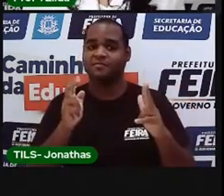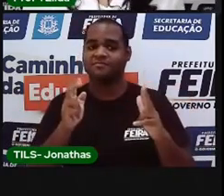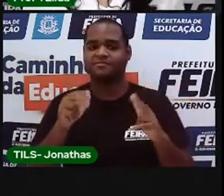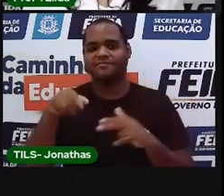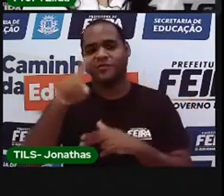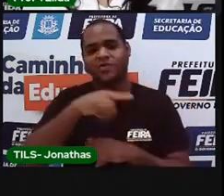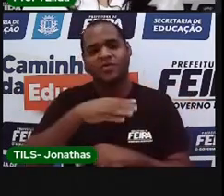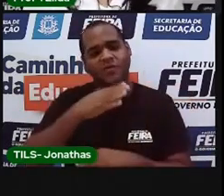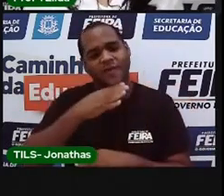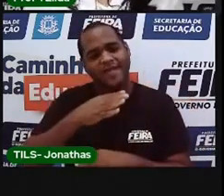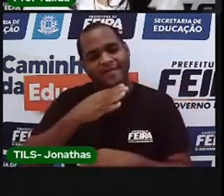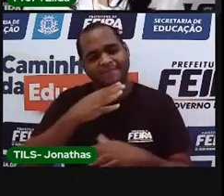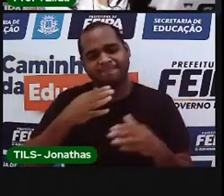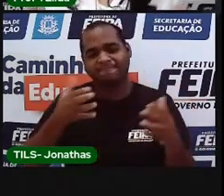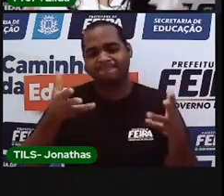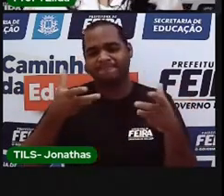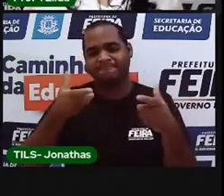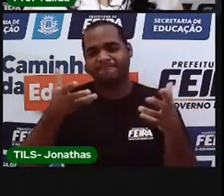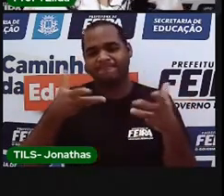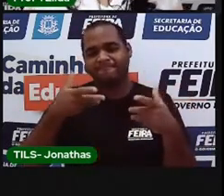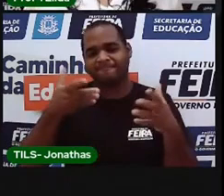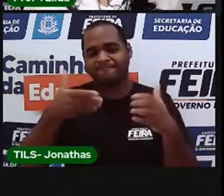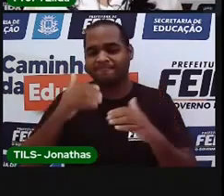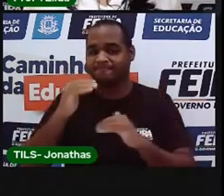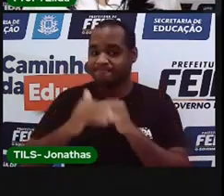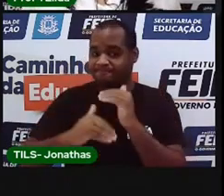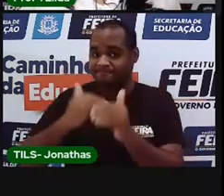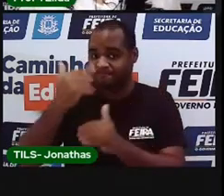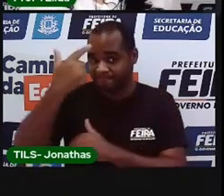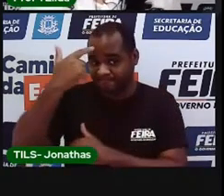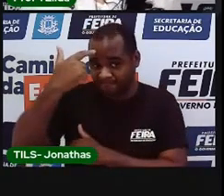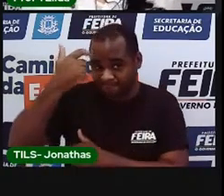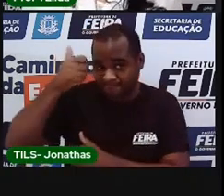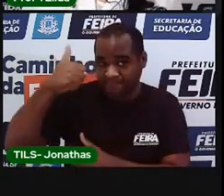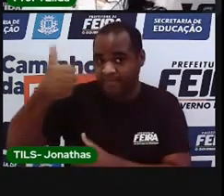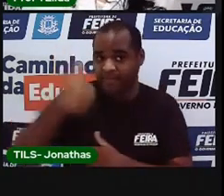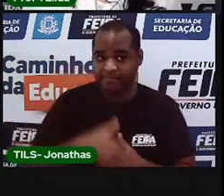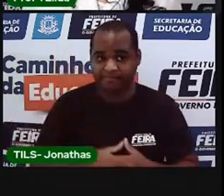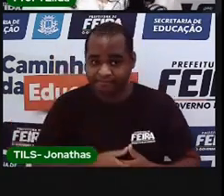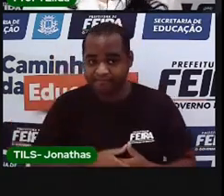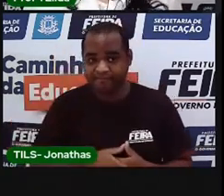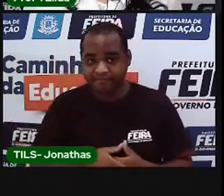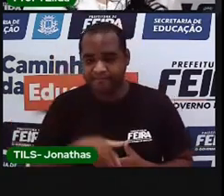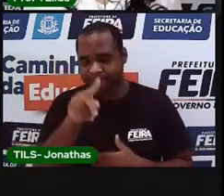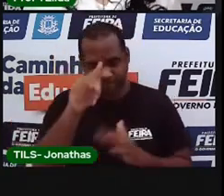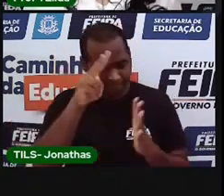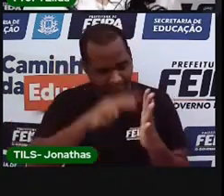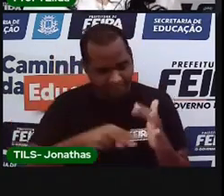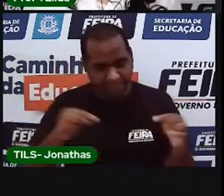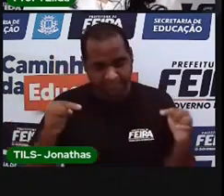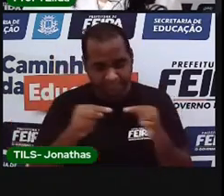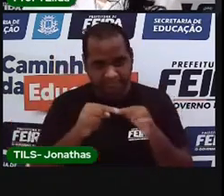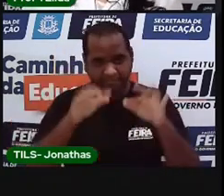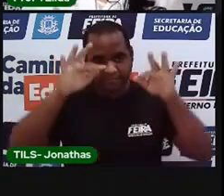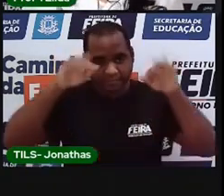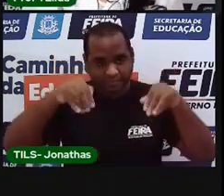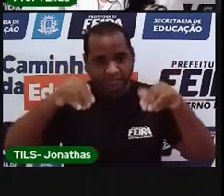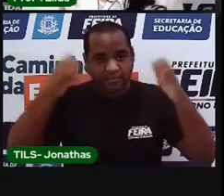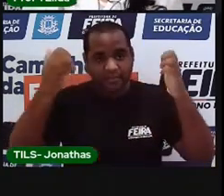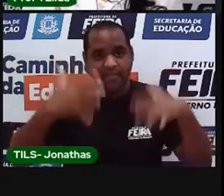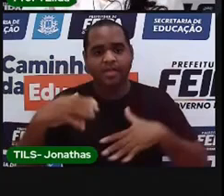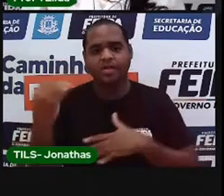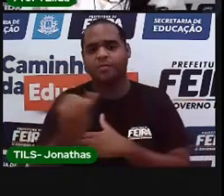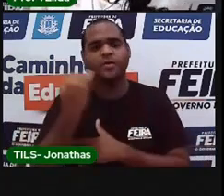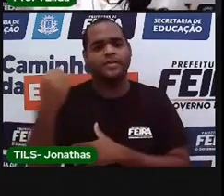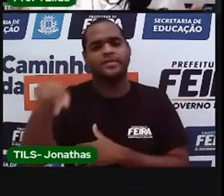o conhecimento para muitas coisas. A leitura tem a finalidade de nos